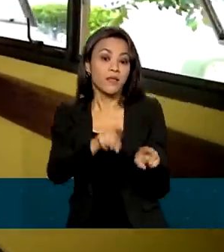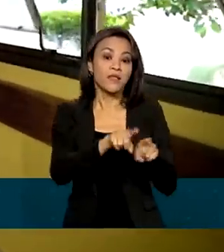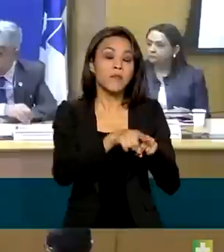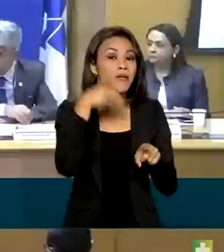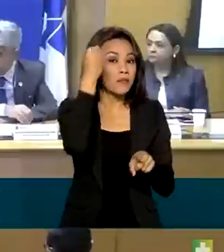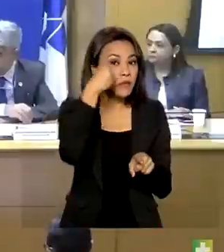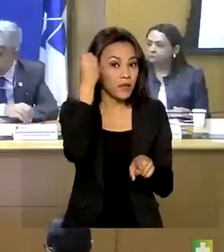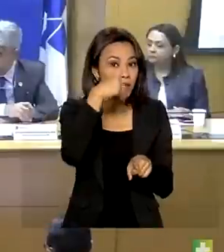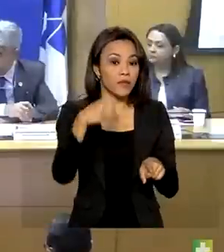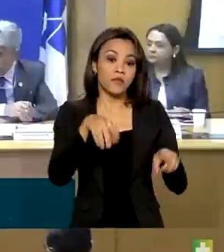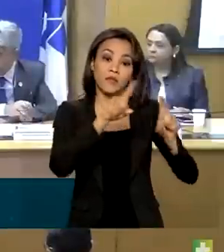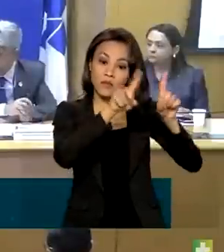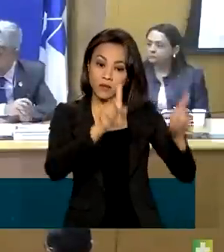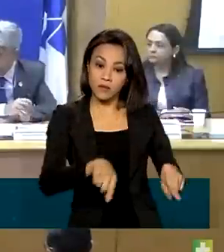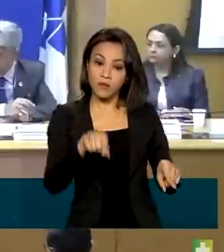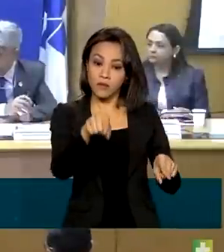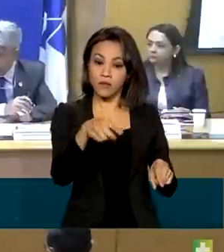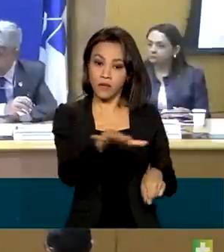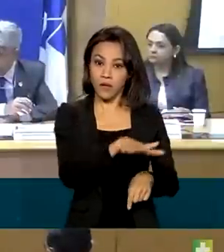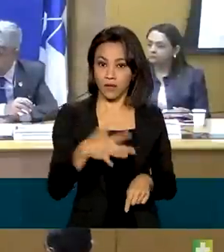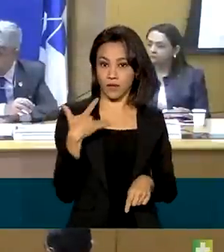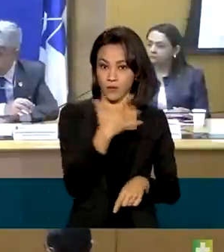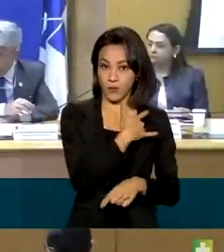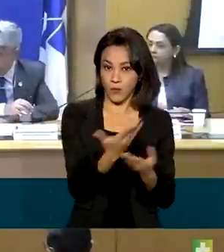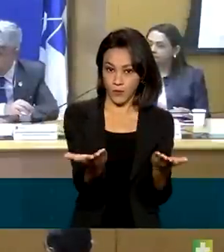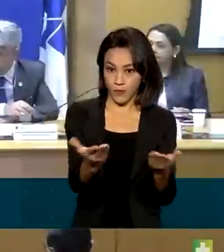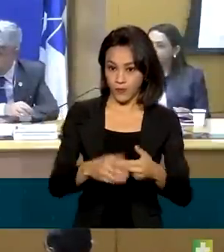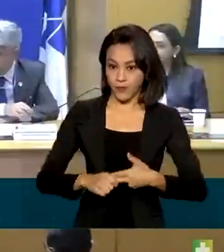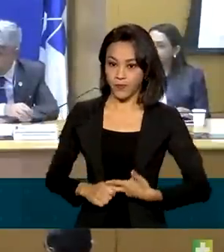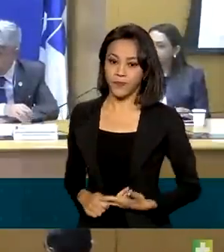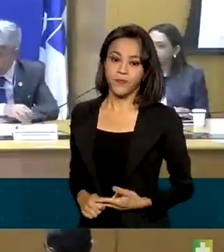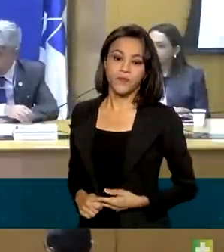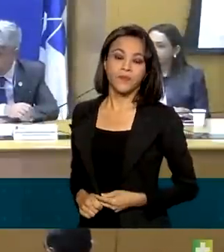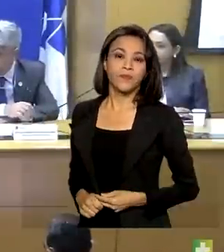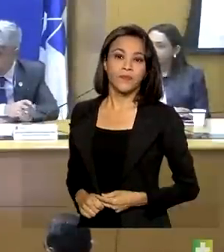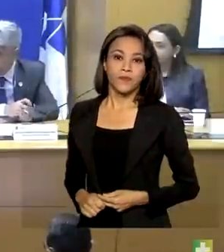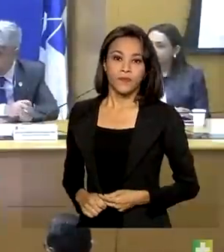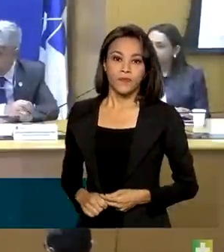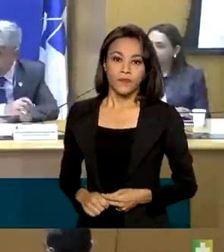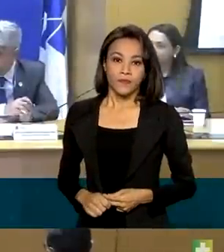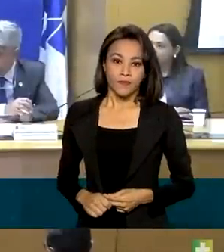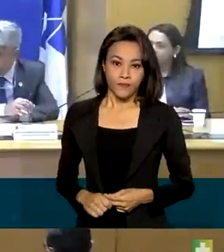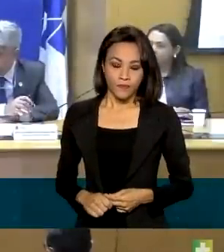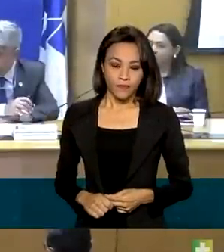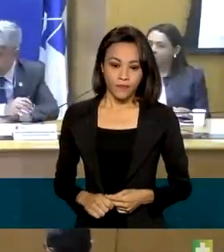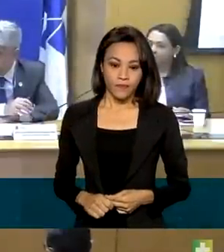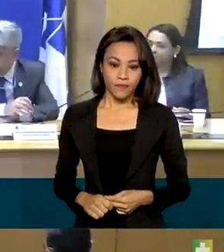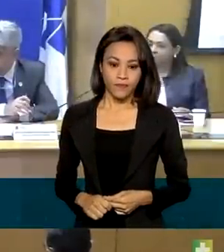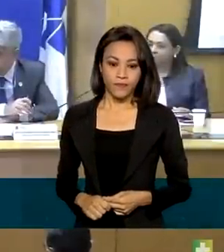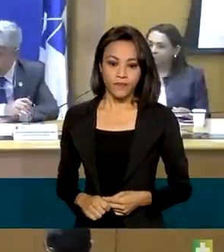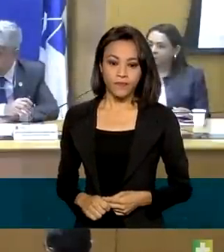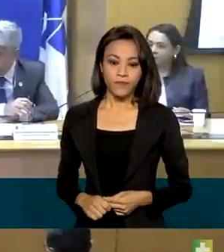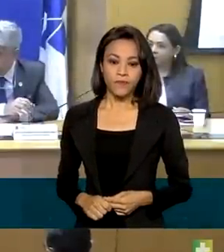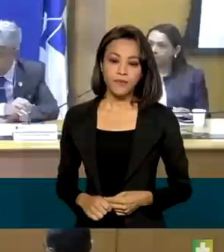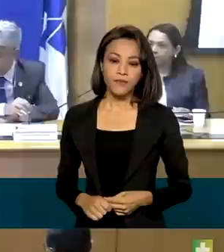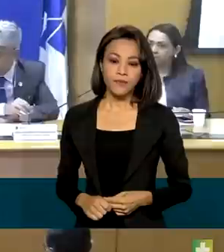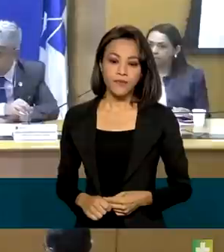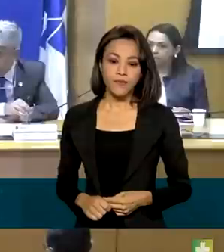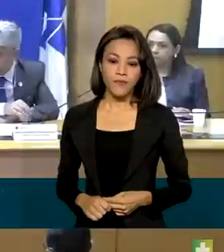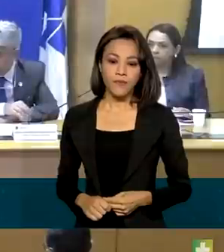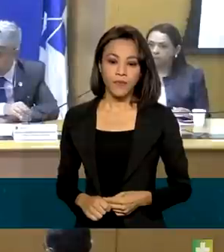Saúde. Chegamos hoje na disponibilização desse portal visando o aumento da